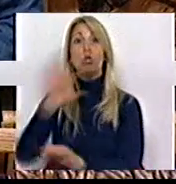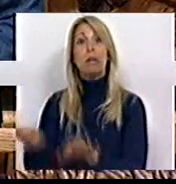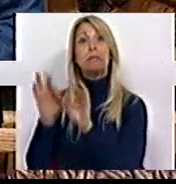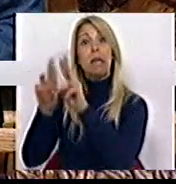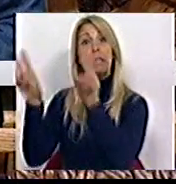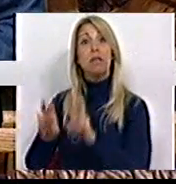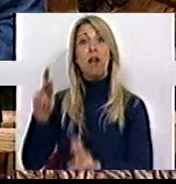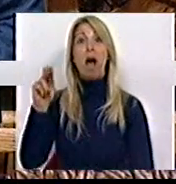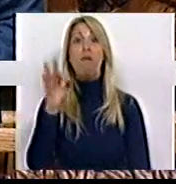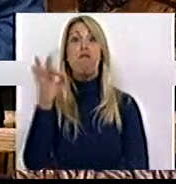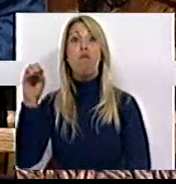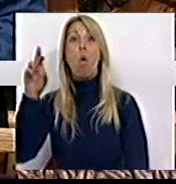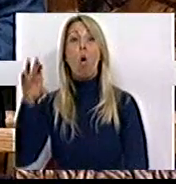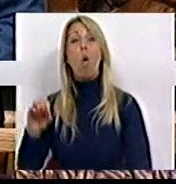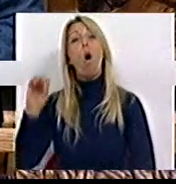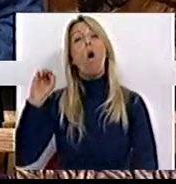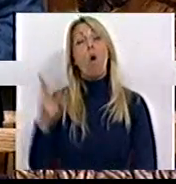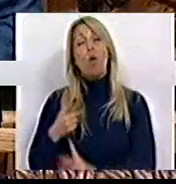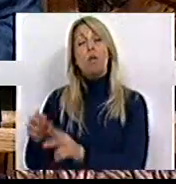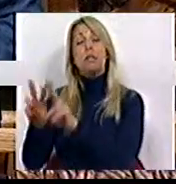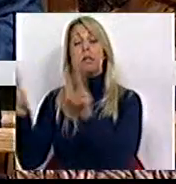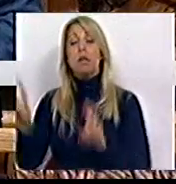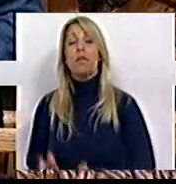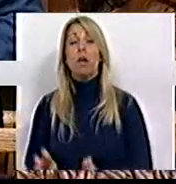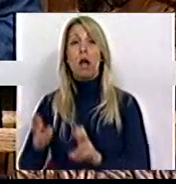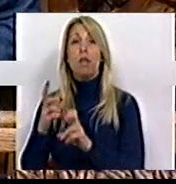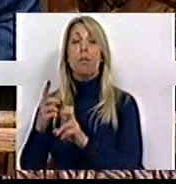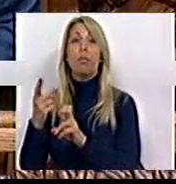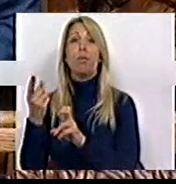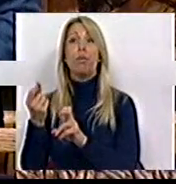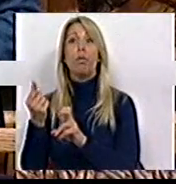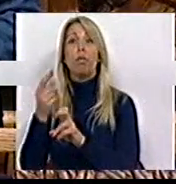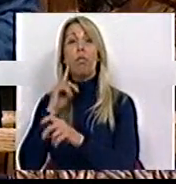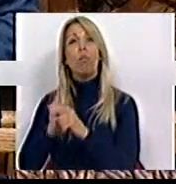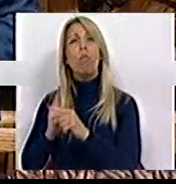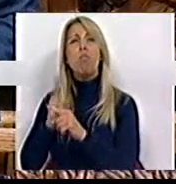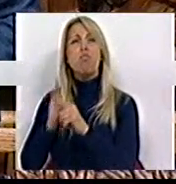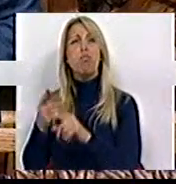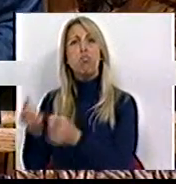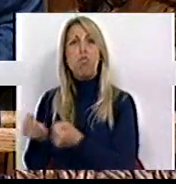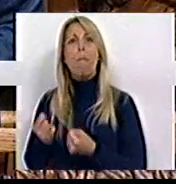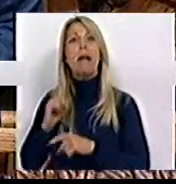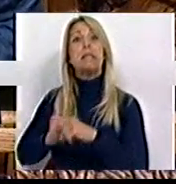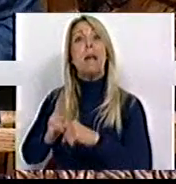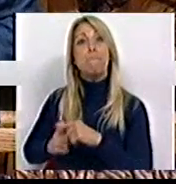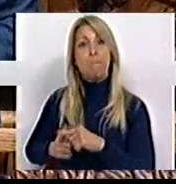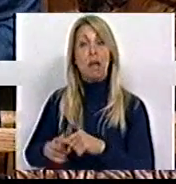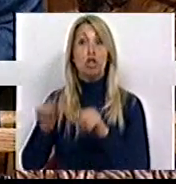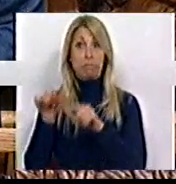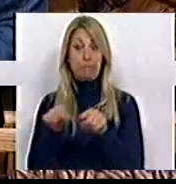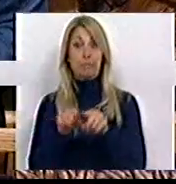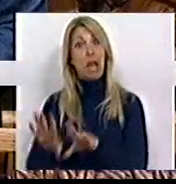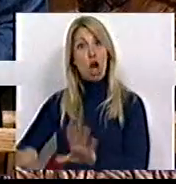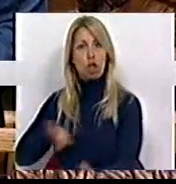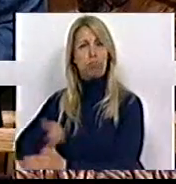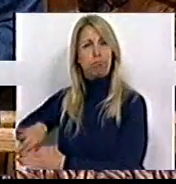certificados de aforro ou os certificados do Tesouro Poupança Mais. Esses deviam ficar na gaveta, enquanto eram apresentados e propostos os